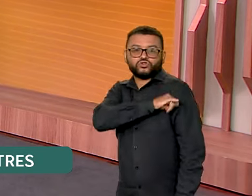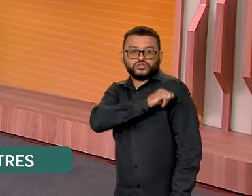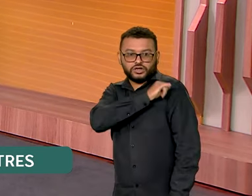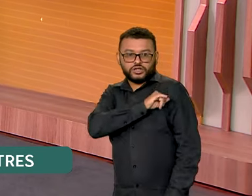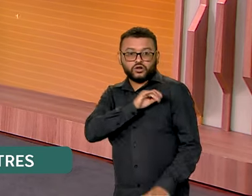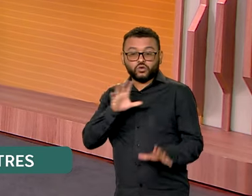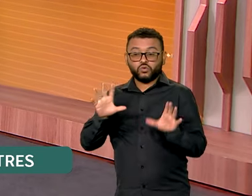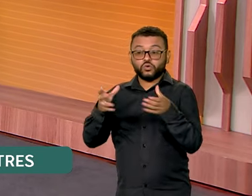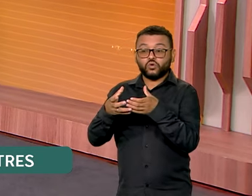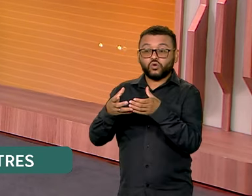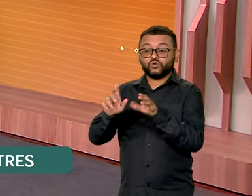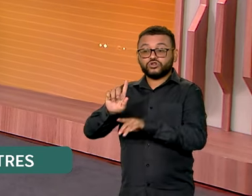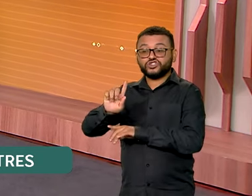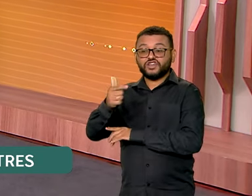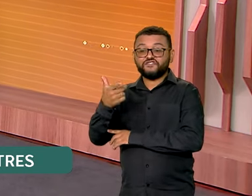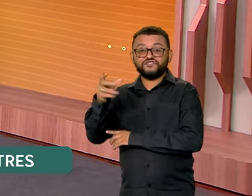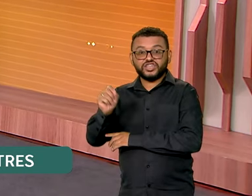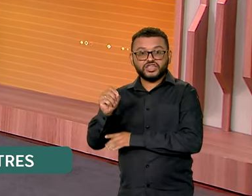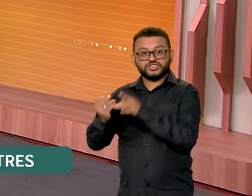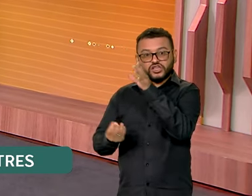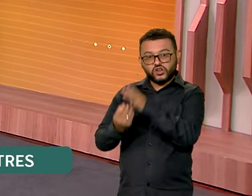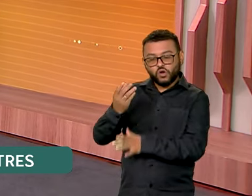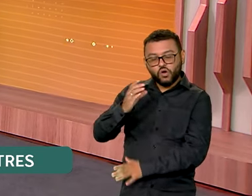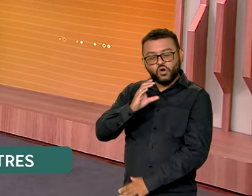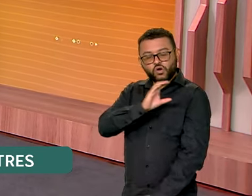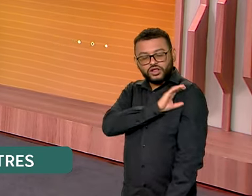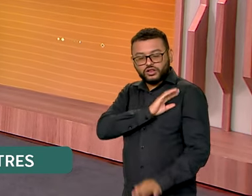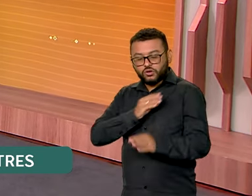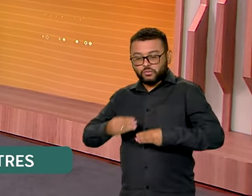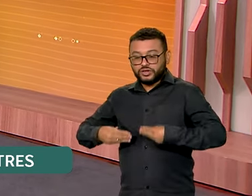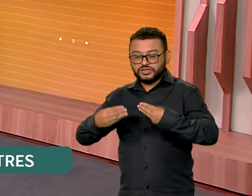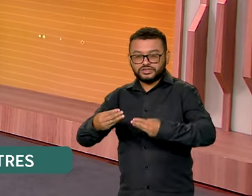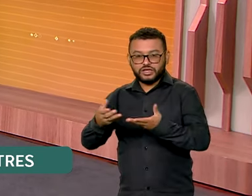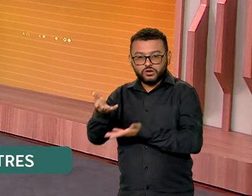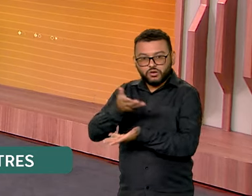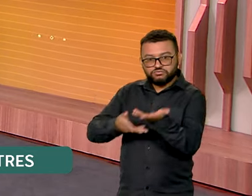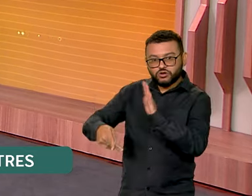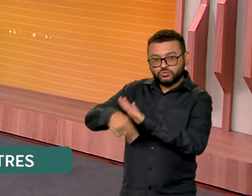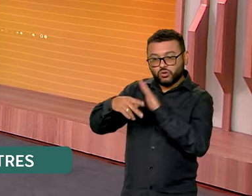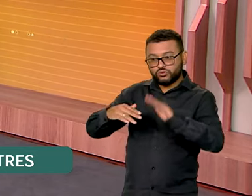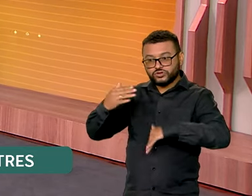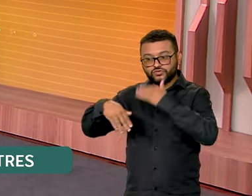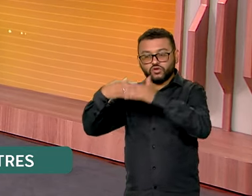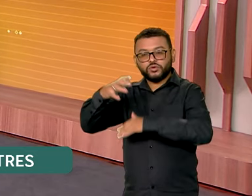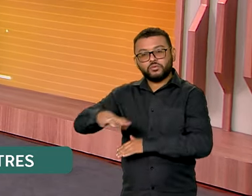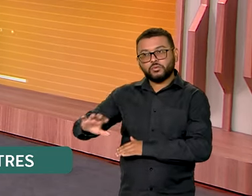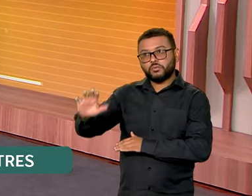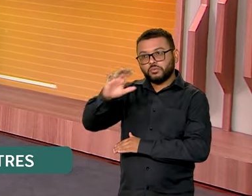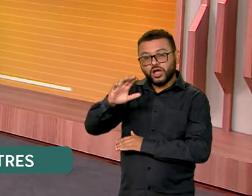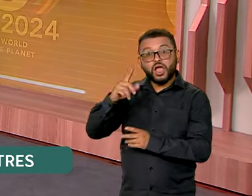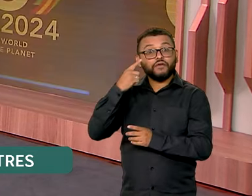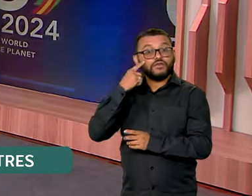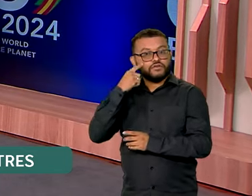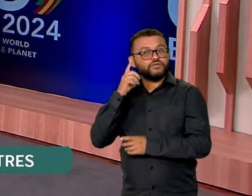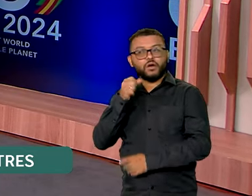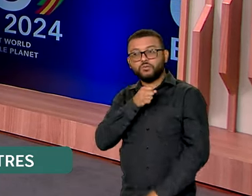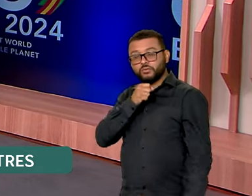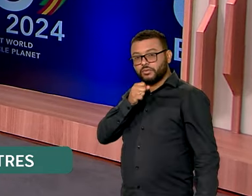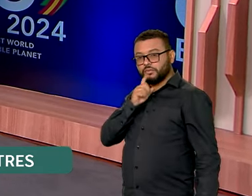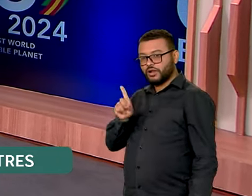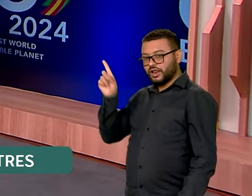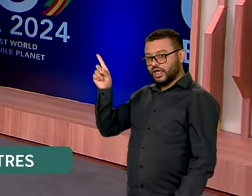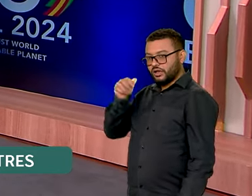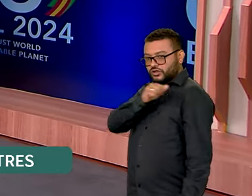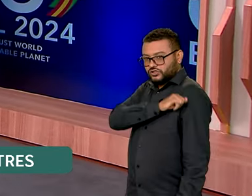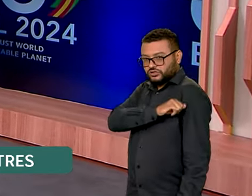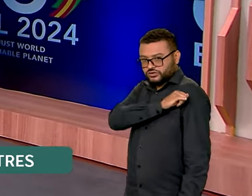Janeiro em um encontro do G20, coordenado pelo Ministério da Integração e do Desenvolvimento Regional. E é de lá do Rio de Janeiro